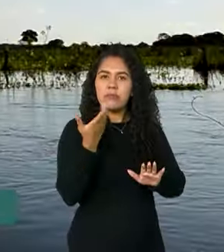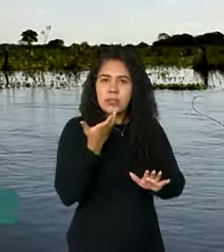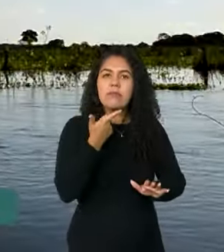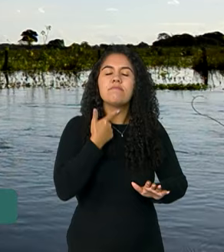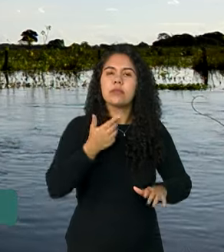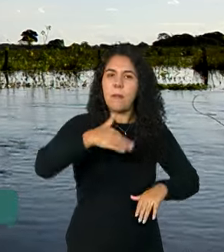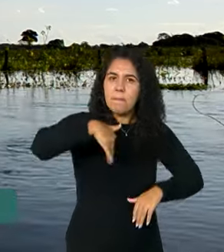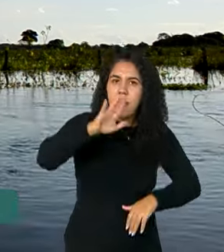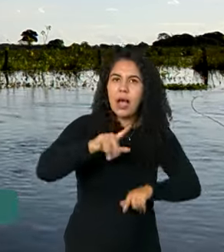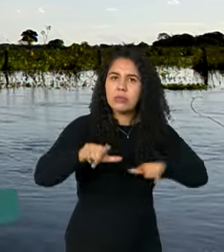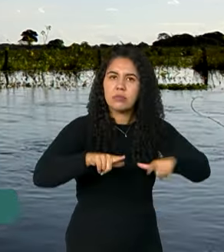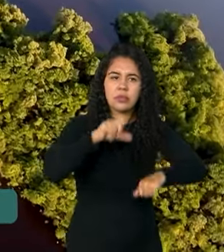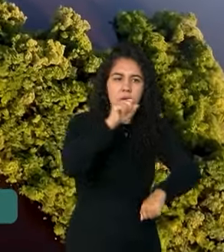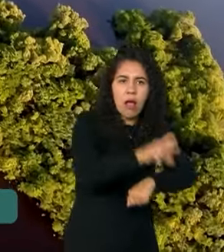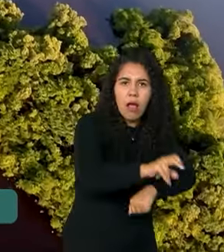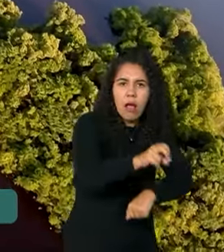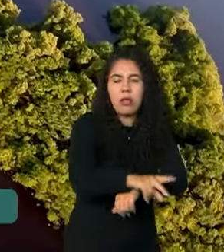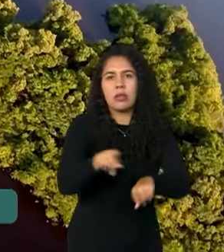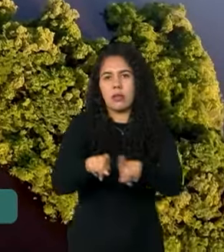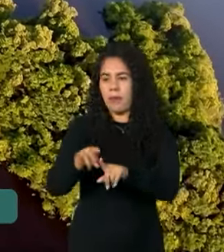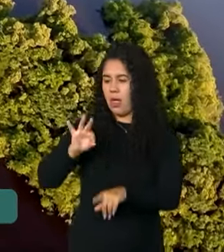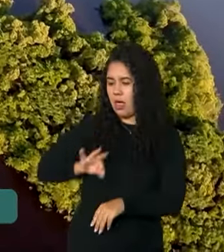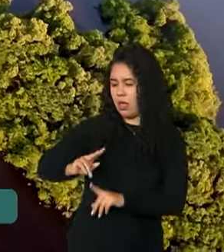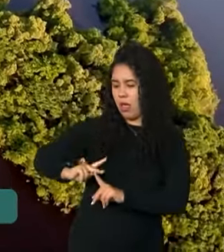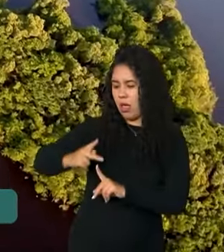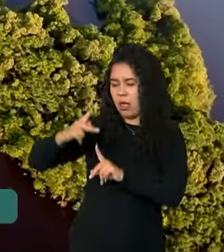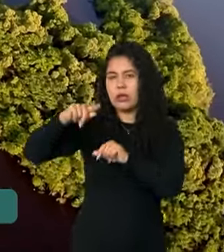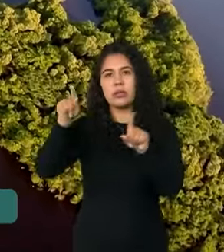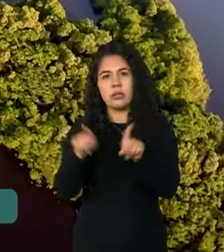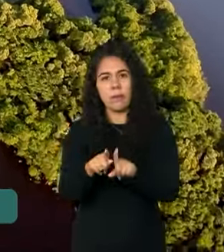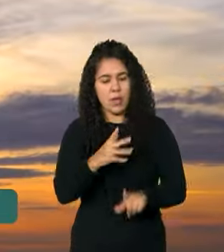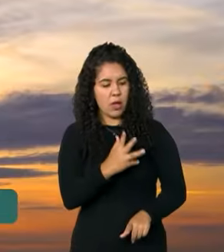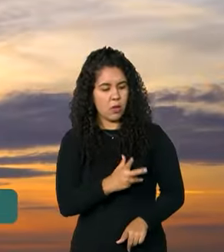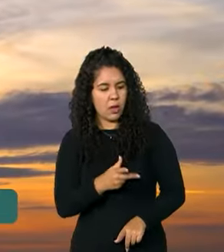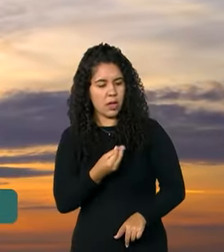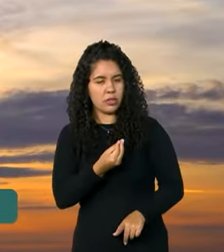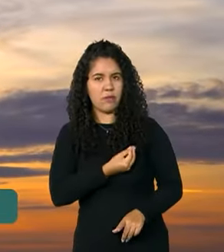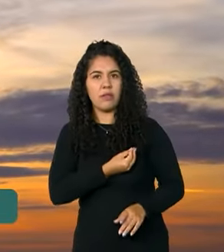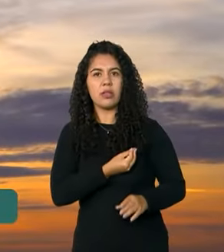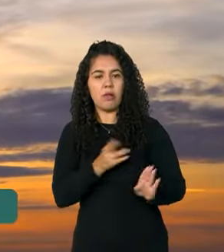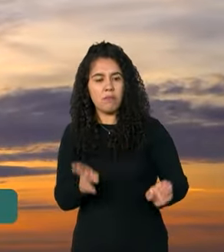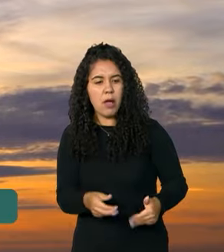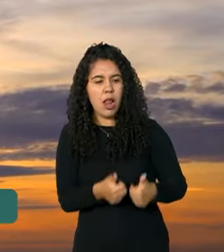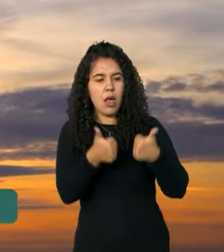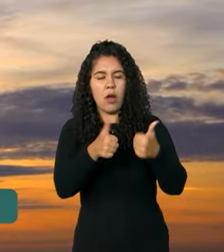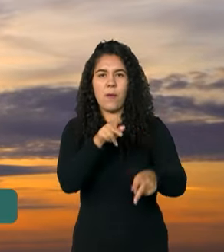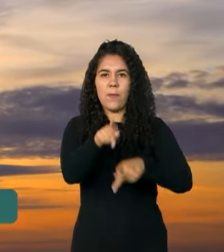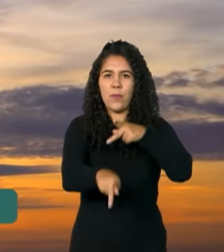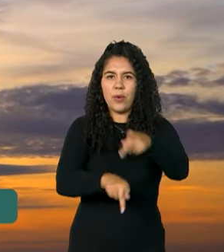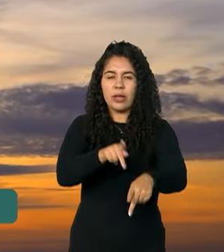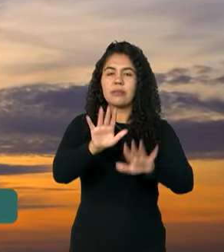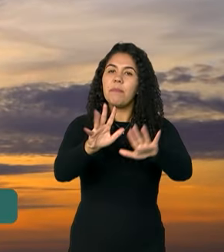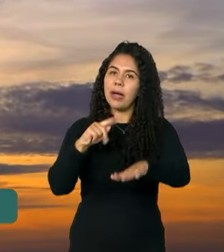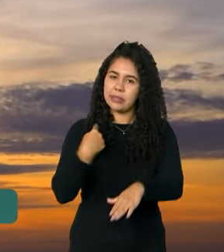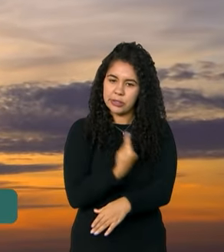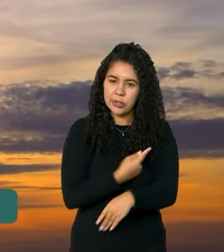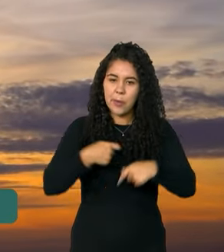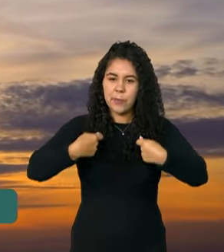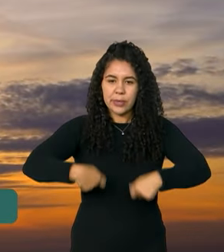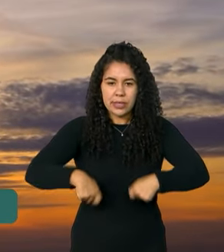mais emprego, mais renda, melhore a qualidade de vida da população. Mas precisamos fazer isso